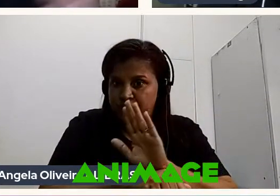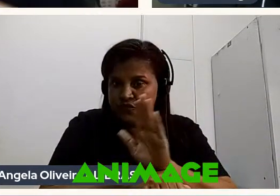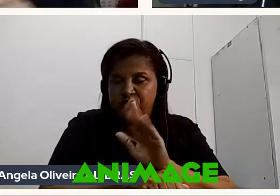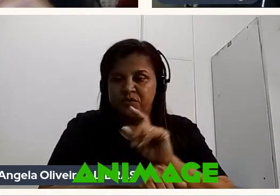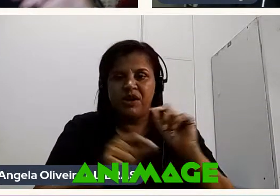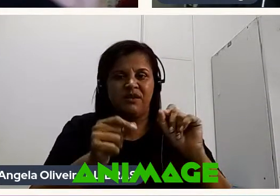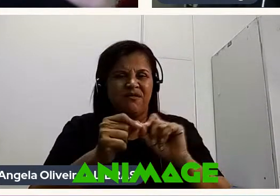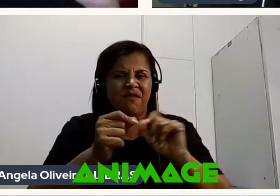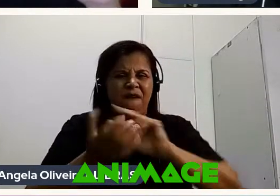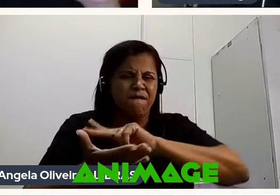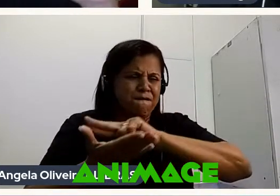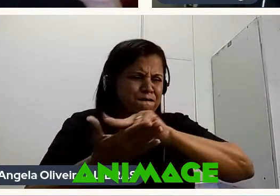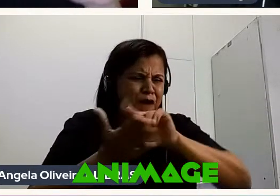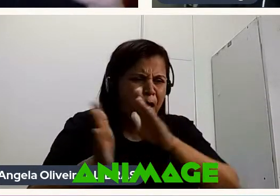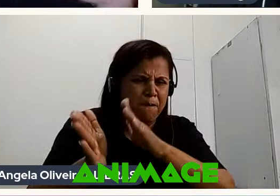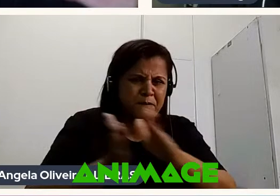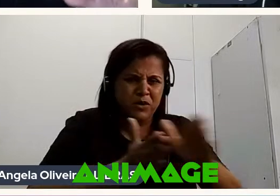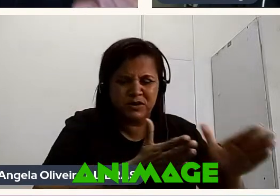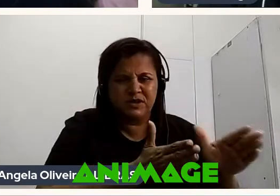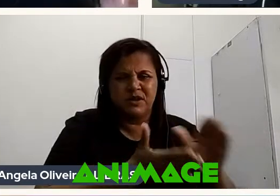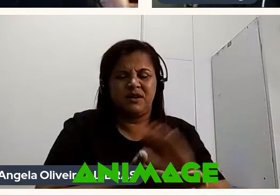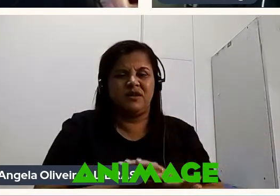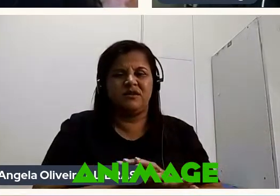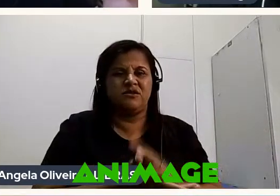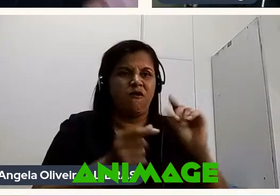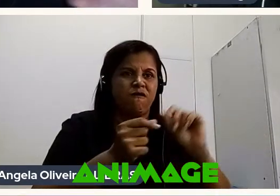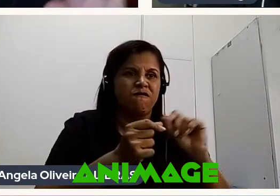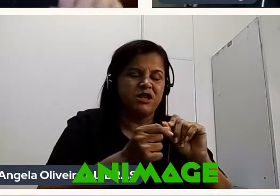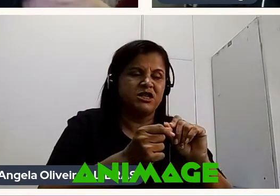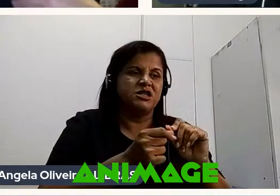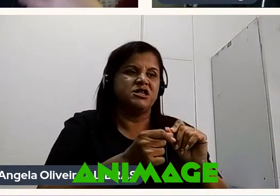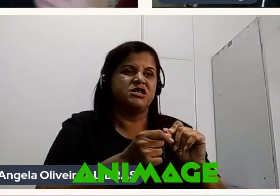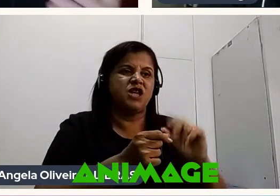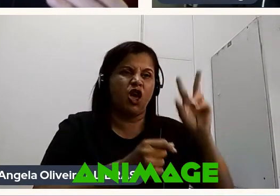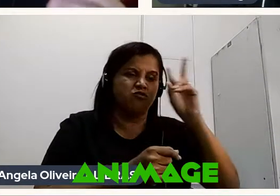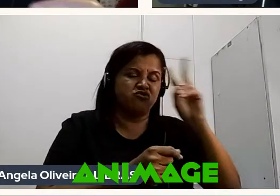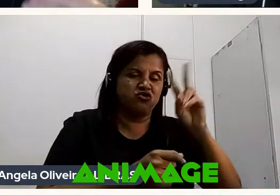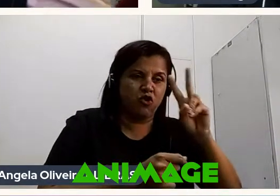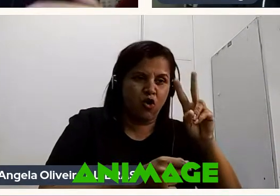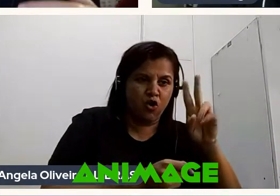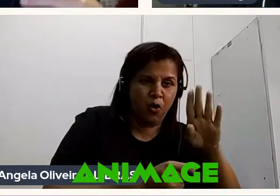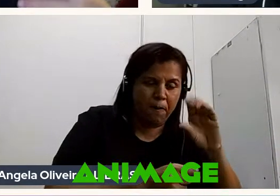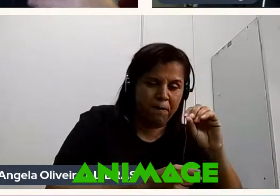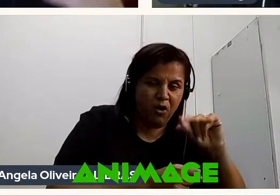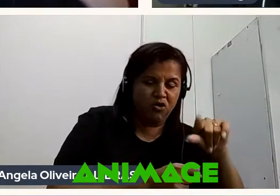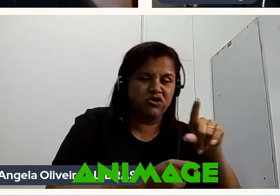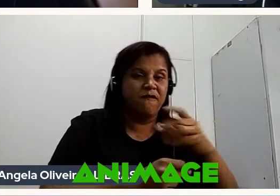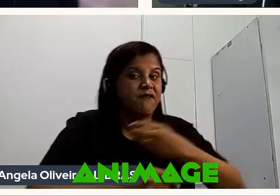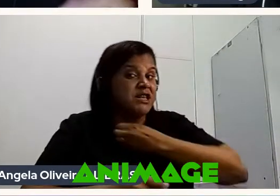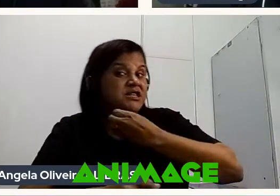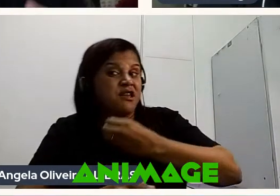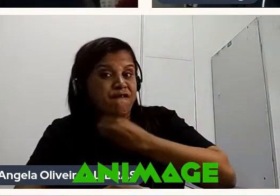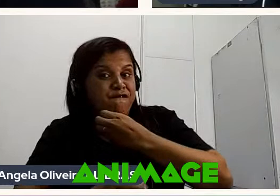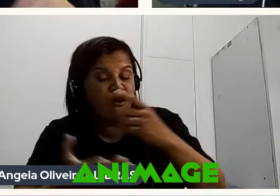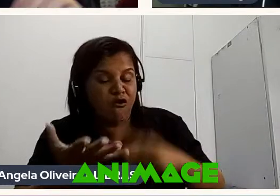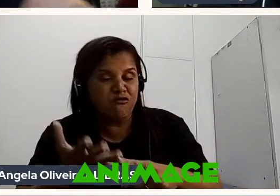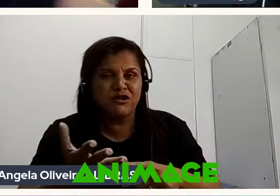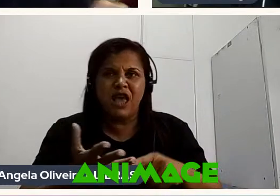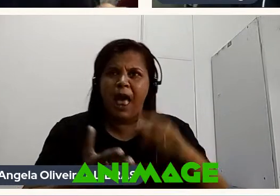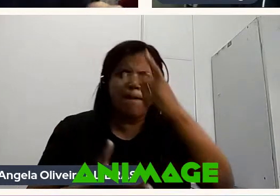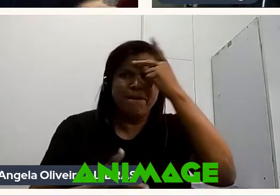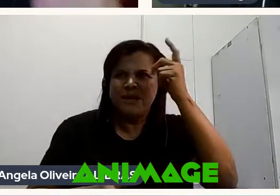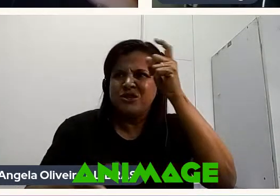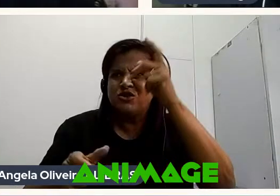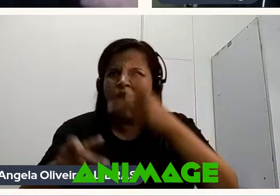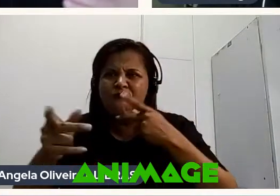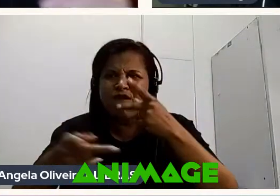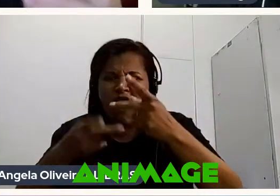Vários processos Desde Fazer um storyboard E fazer vozes Guia Sei lá Era gente falando E pondo no